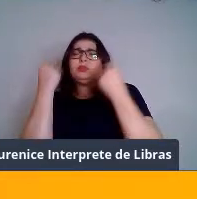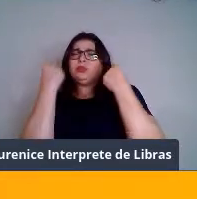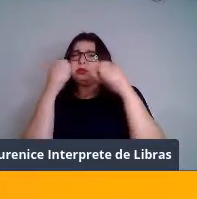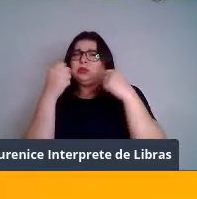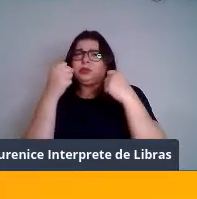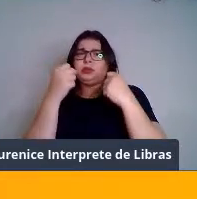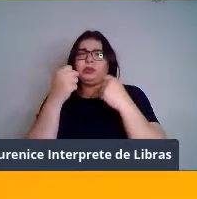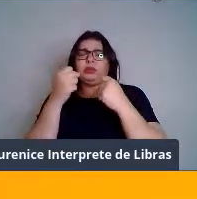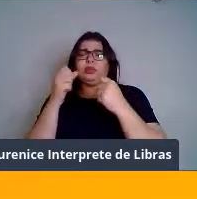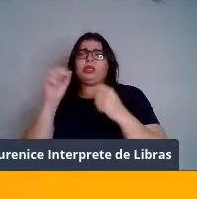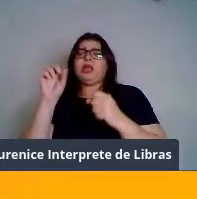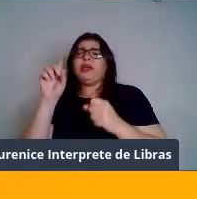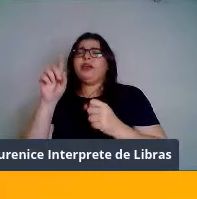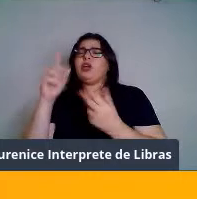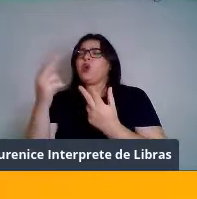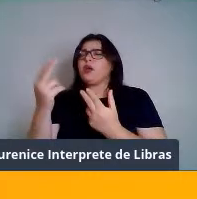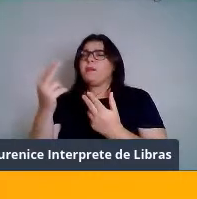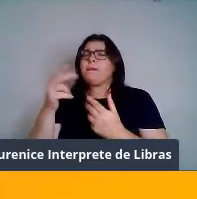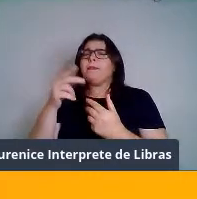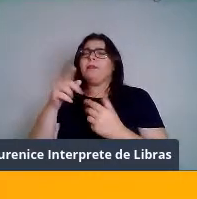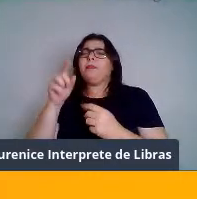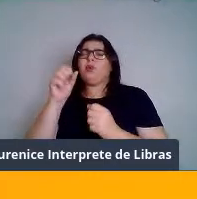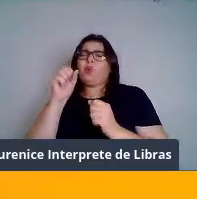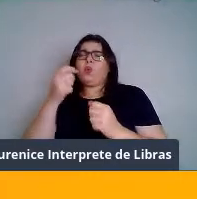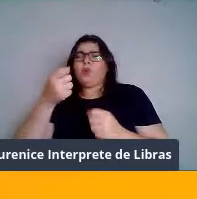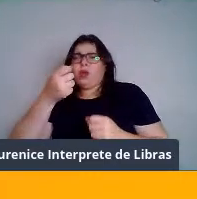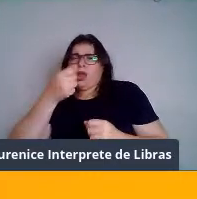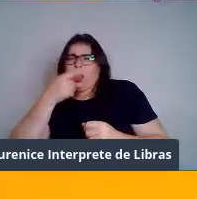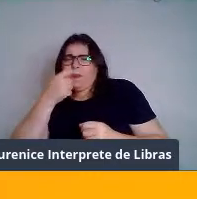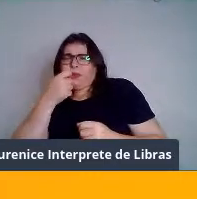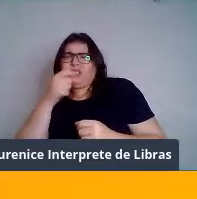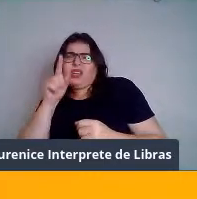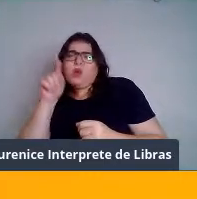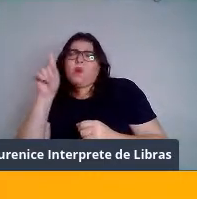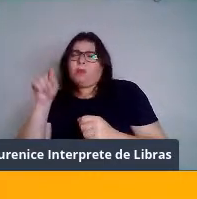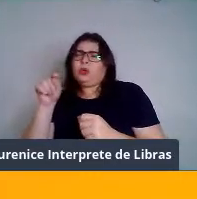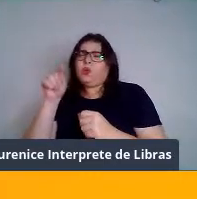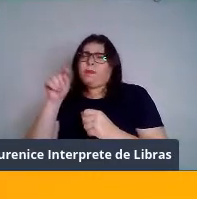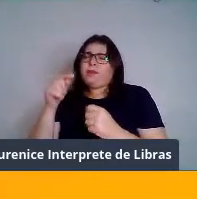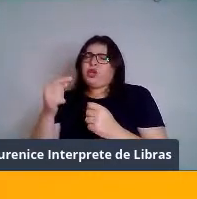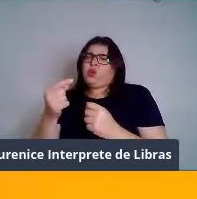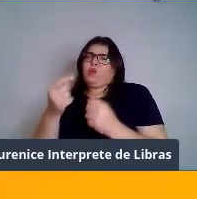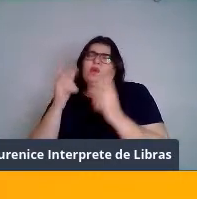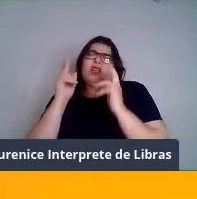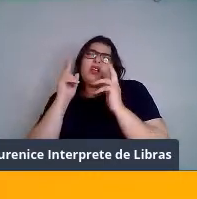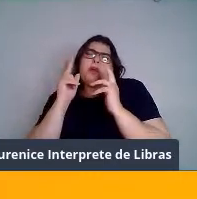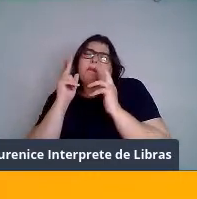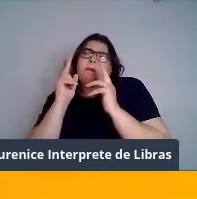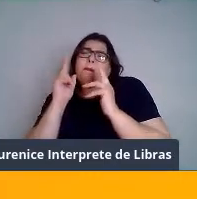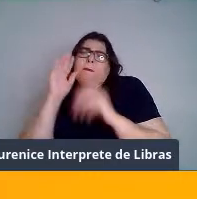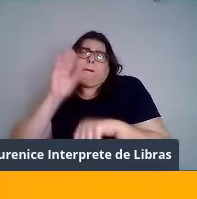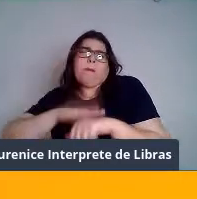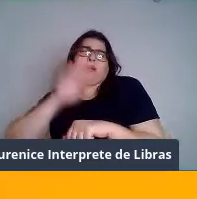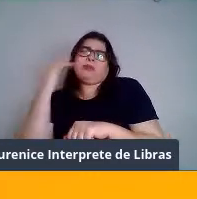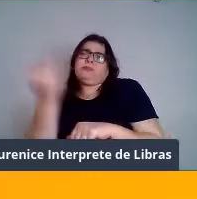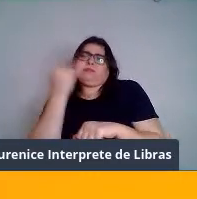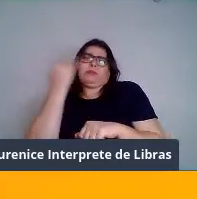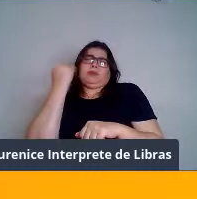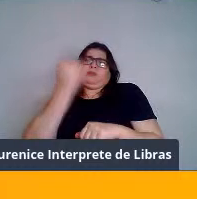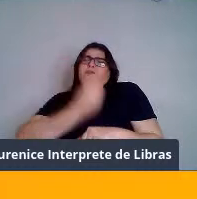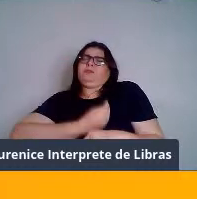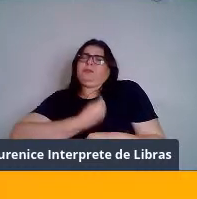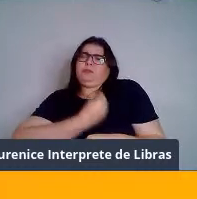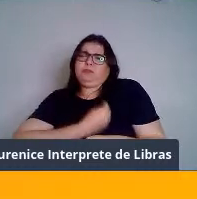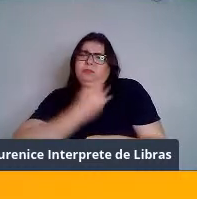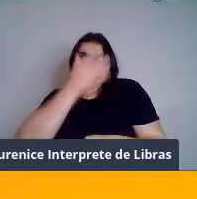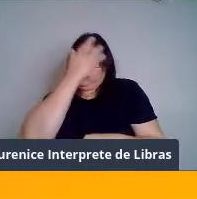desenvolvido, certo? Então, não tratem o exercício físico como uma coisa que vocês fazem se der vontade ou